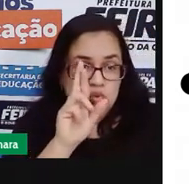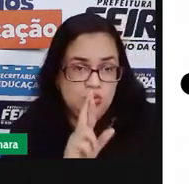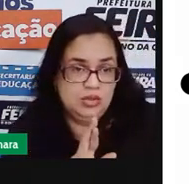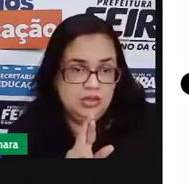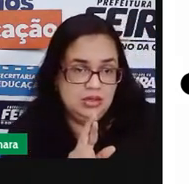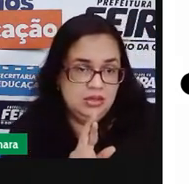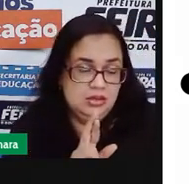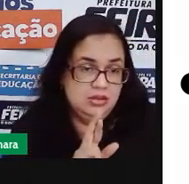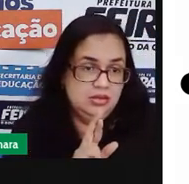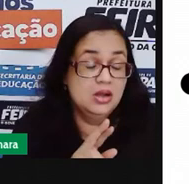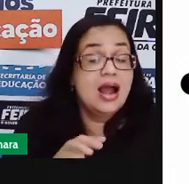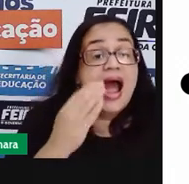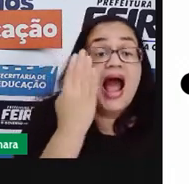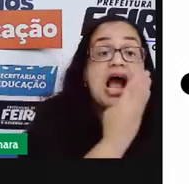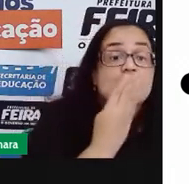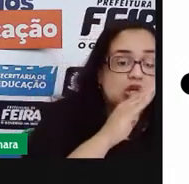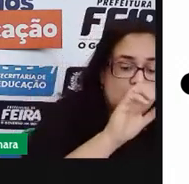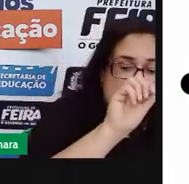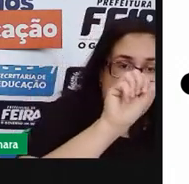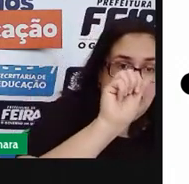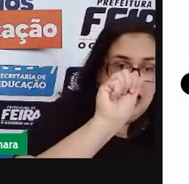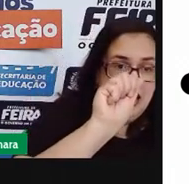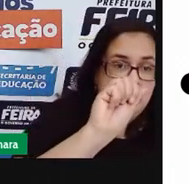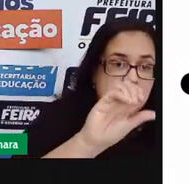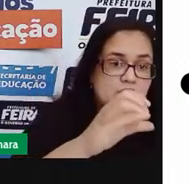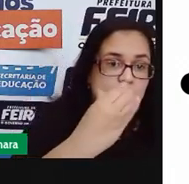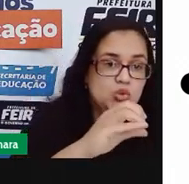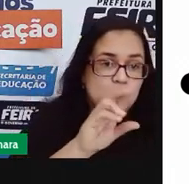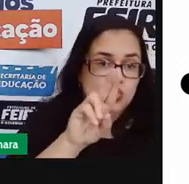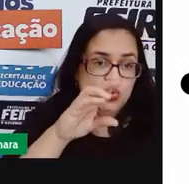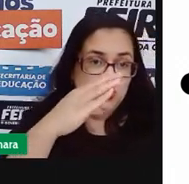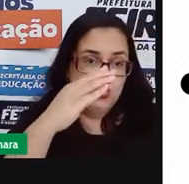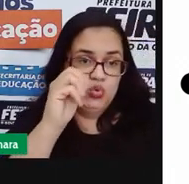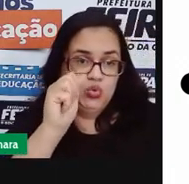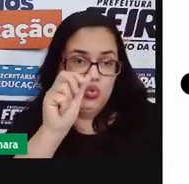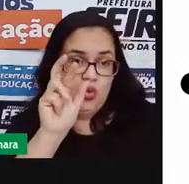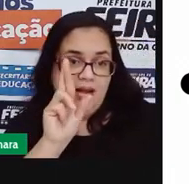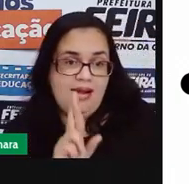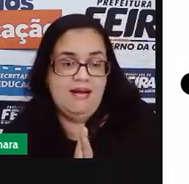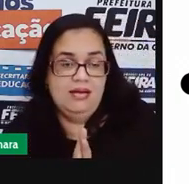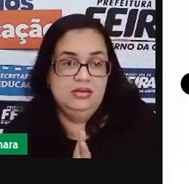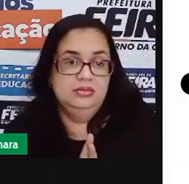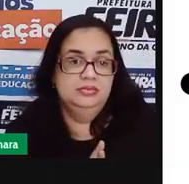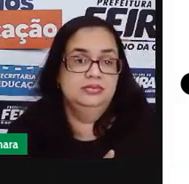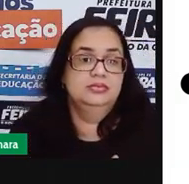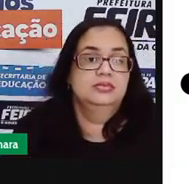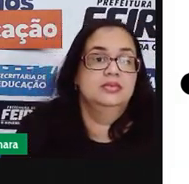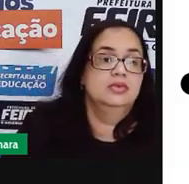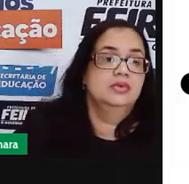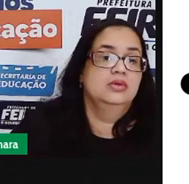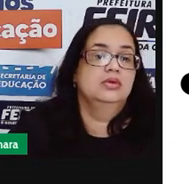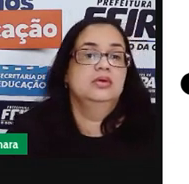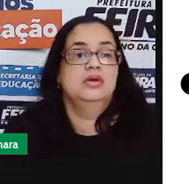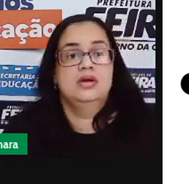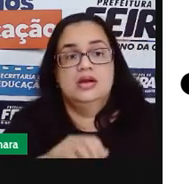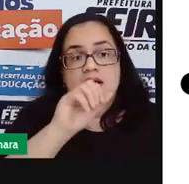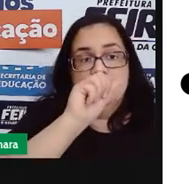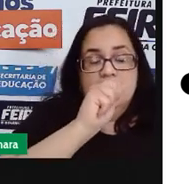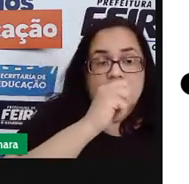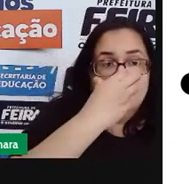S. Açúcar é com C cedilha. Açúcar, açude,